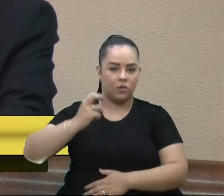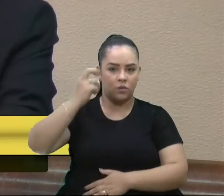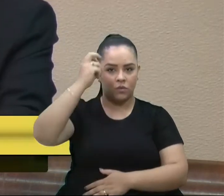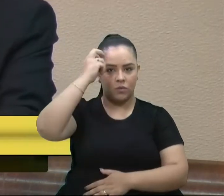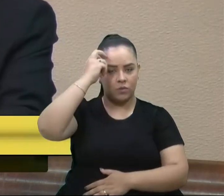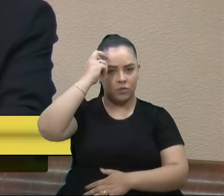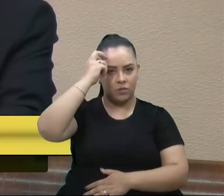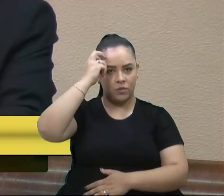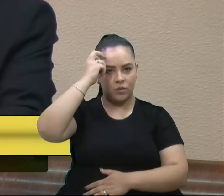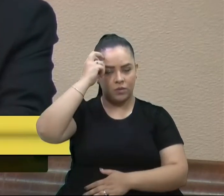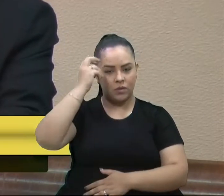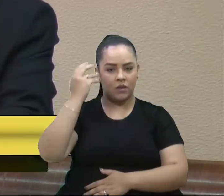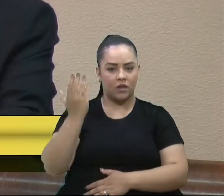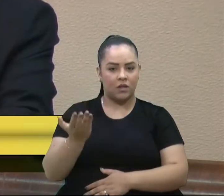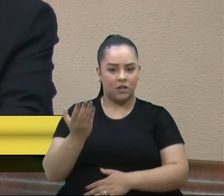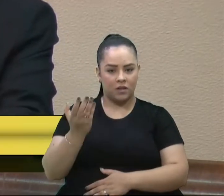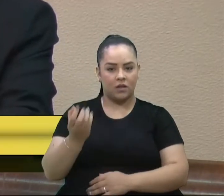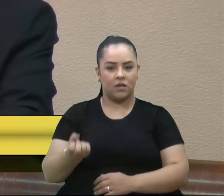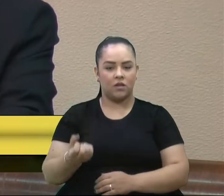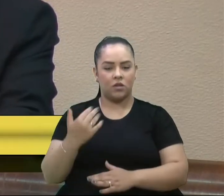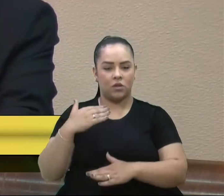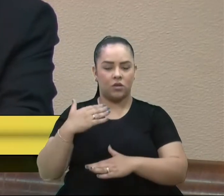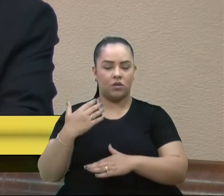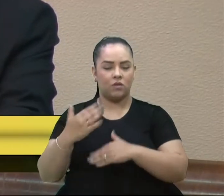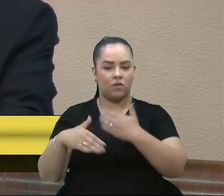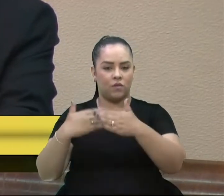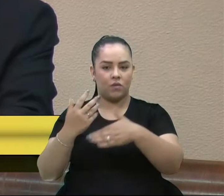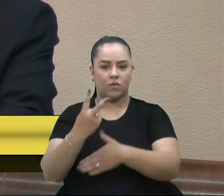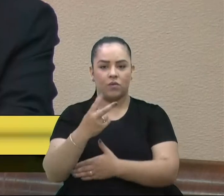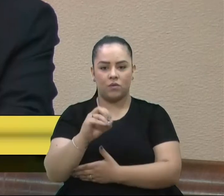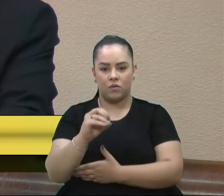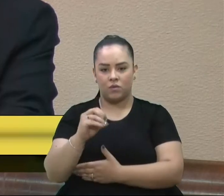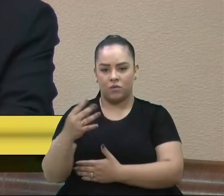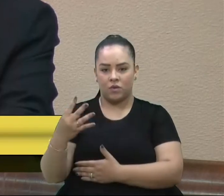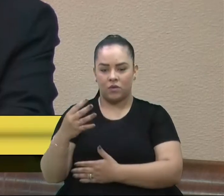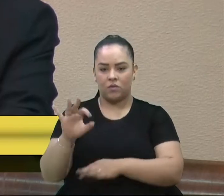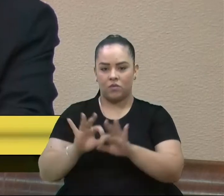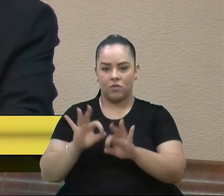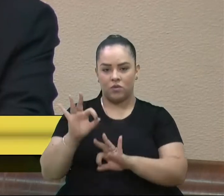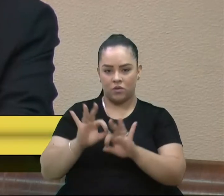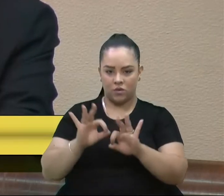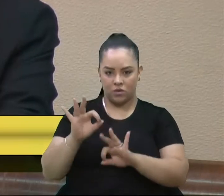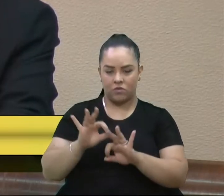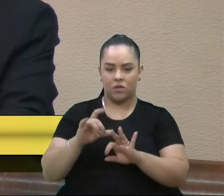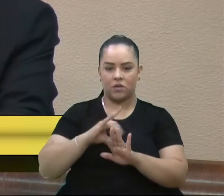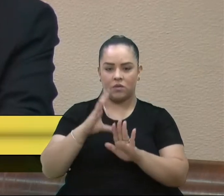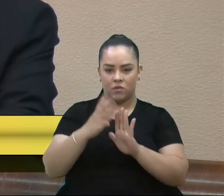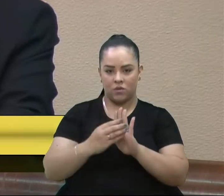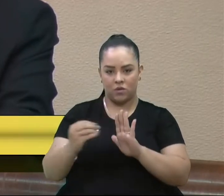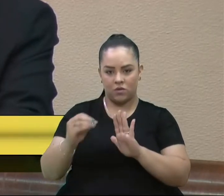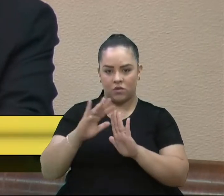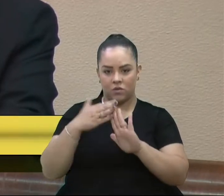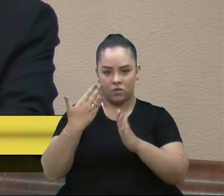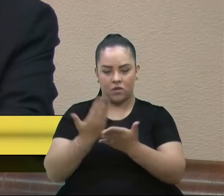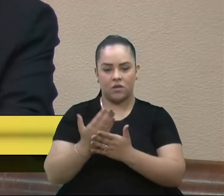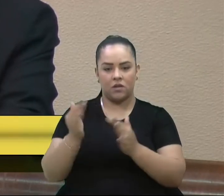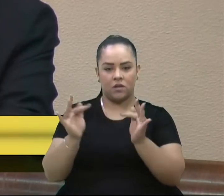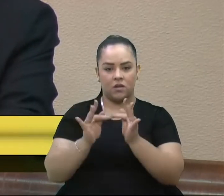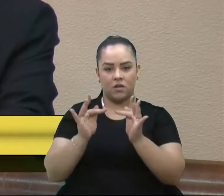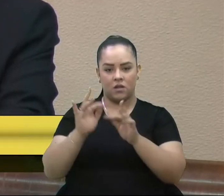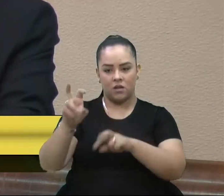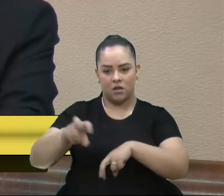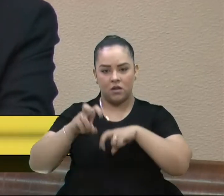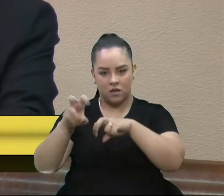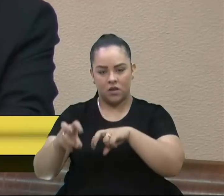a FECRIS desenvolveu em 2004 um projeto para servir como modelo de escola técnica agrária integrada ao ensino médio,